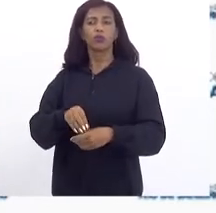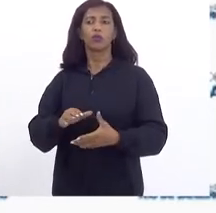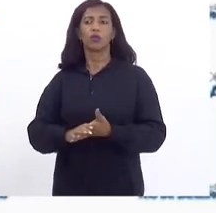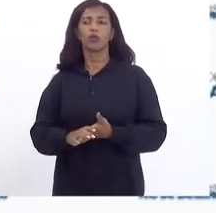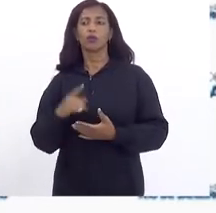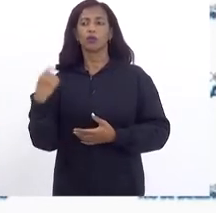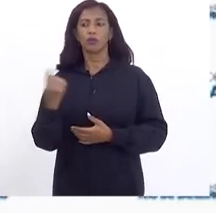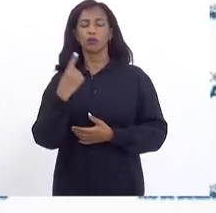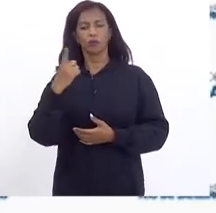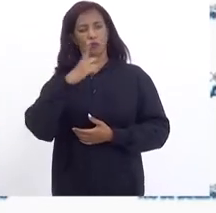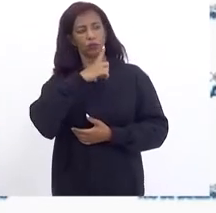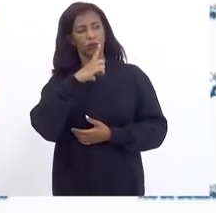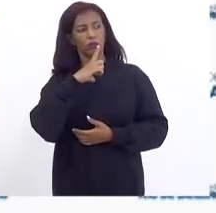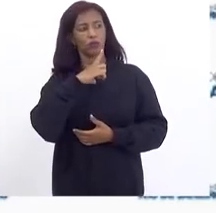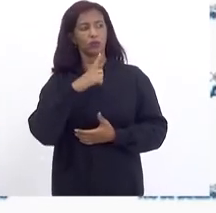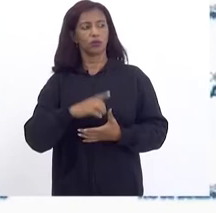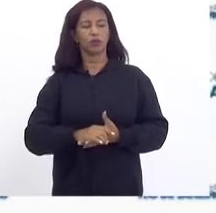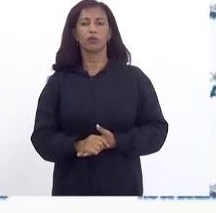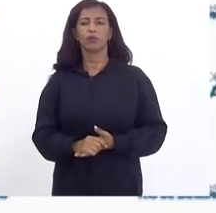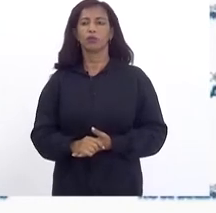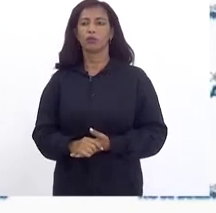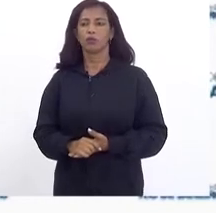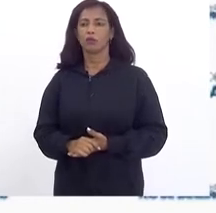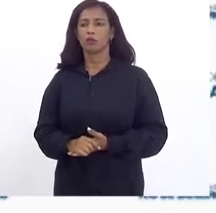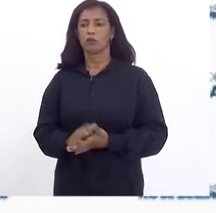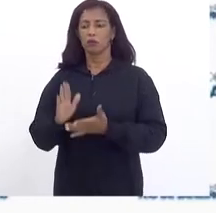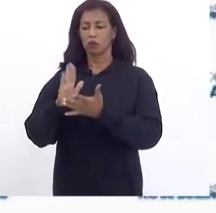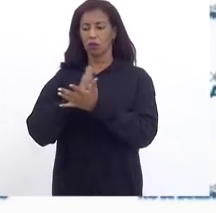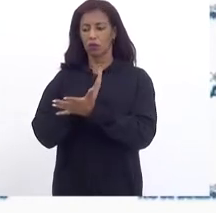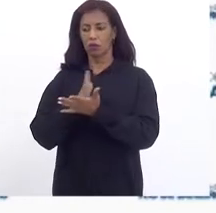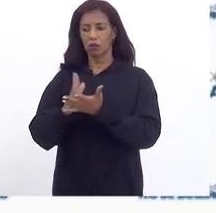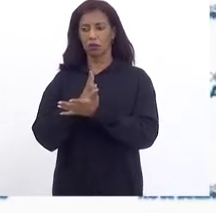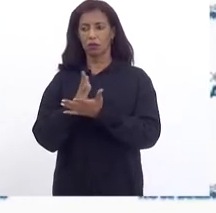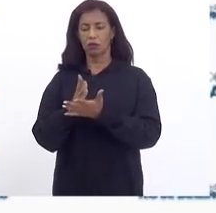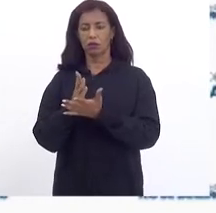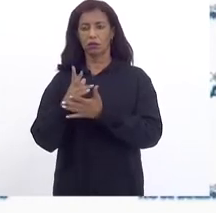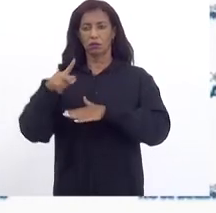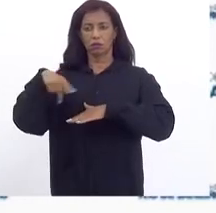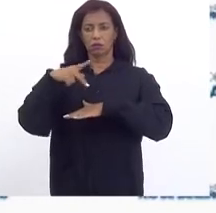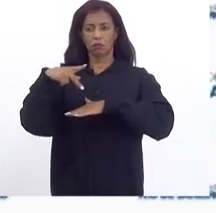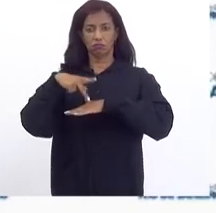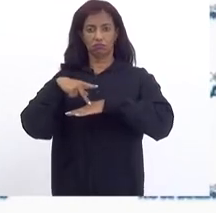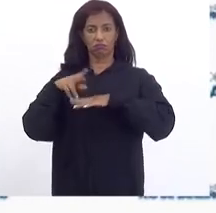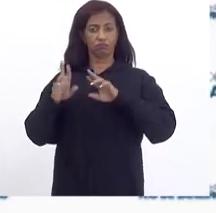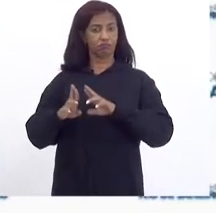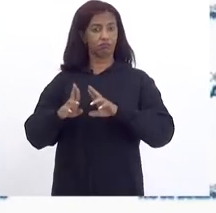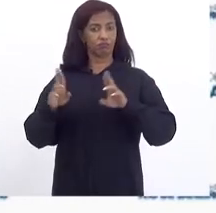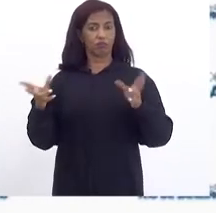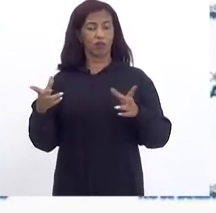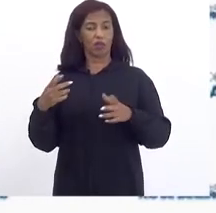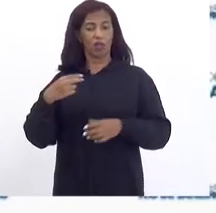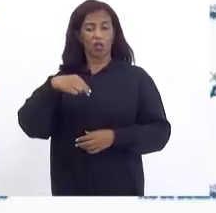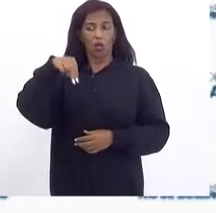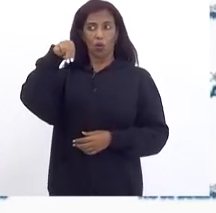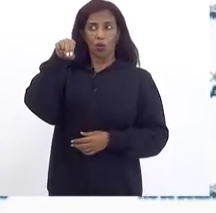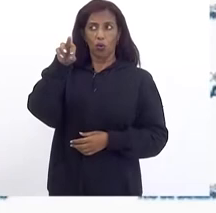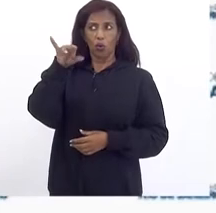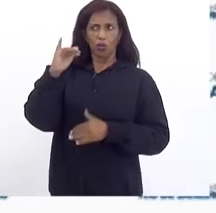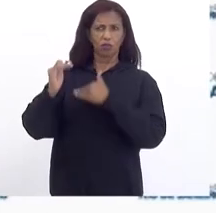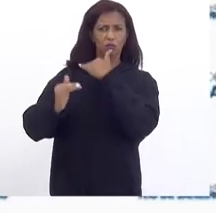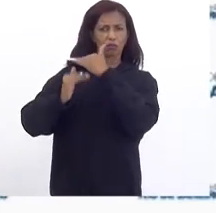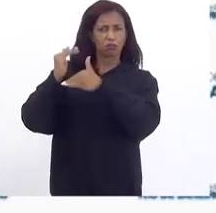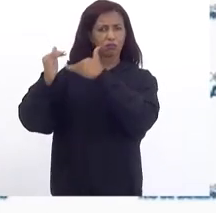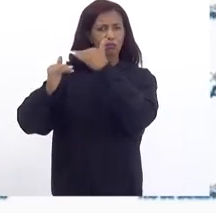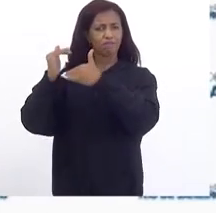Nós tínhamos Uma situação No país Completamente diferente E o Nordeste Para se desenvolver